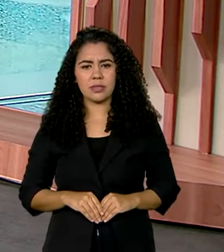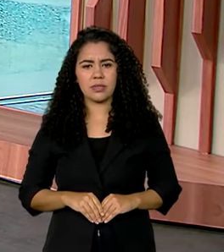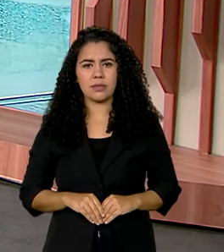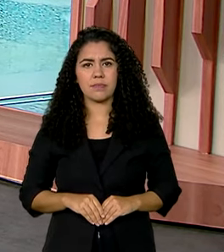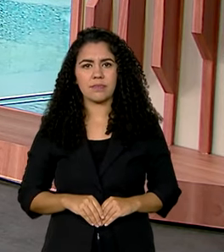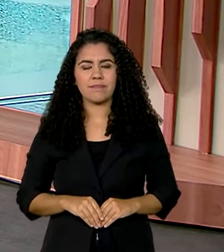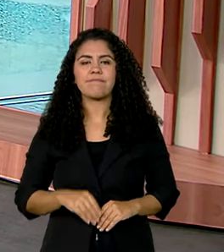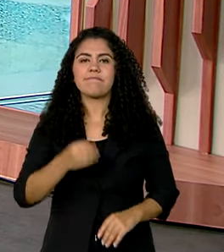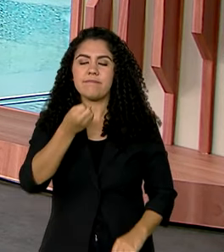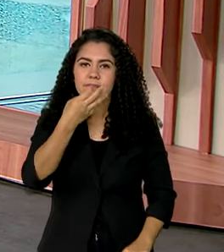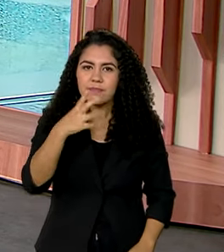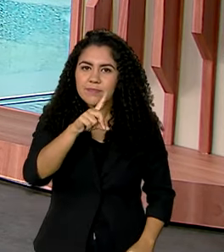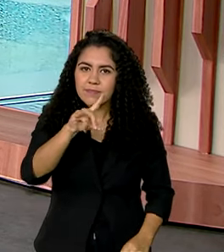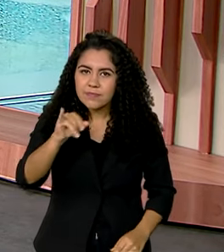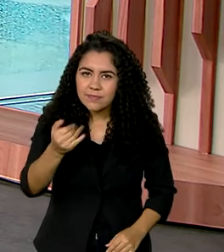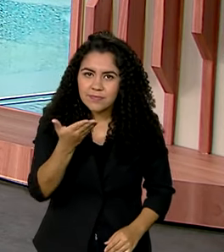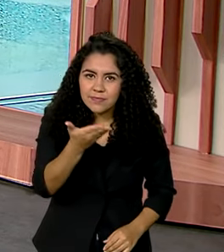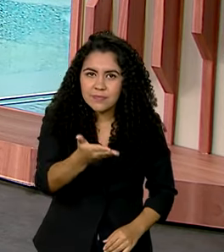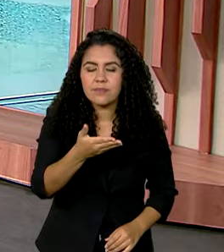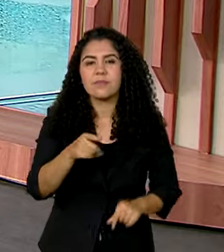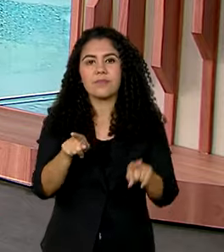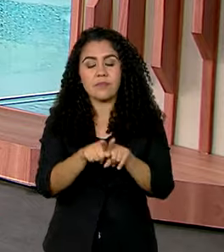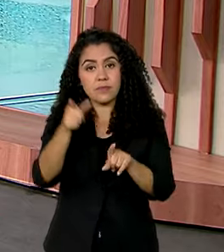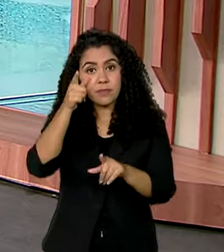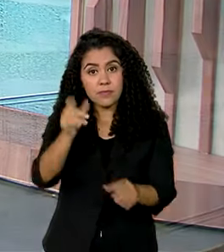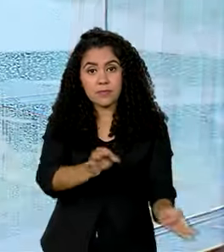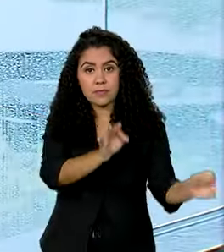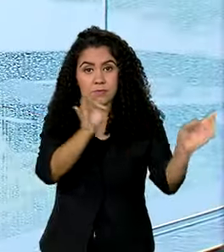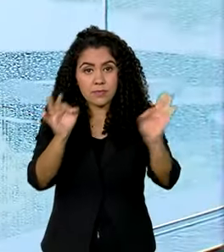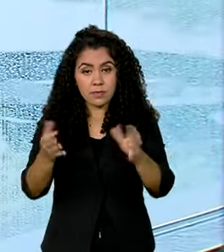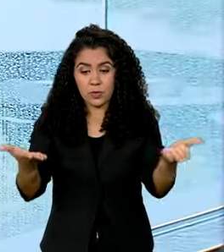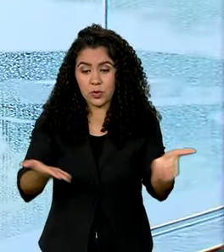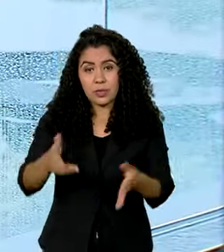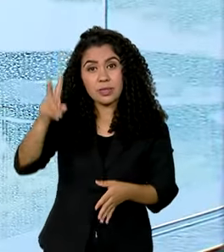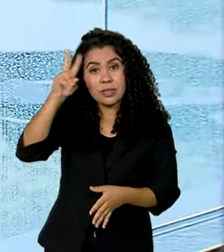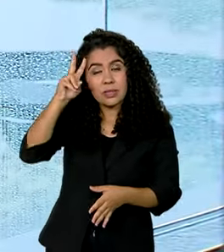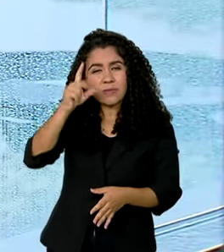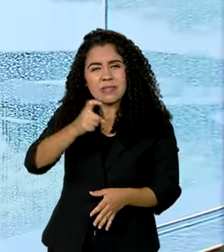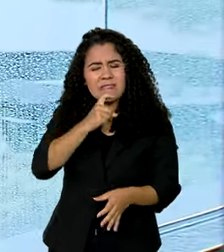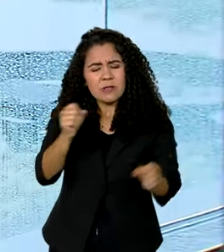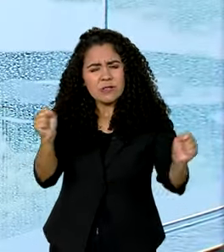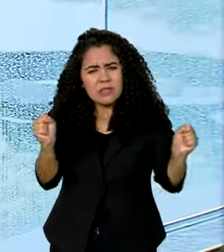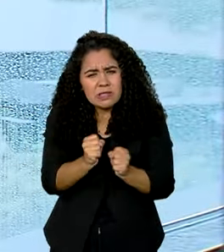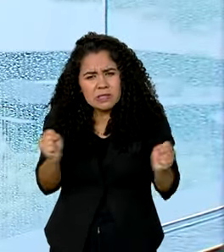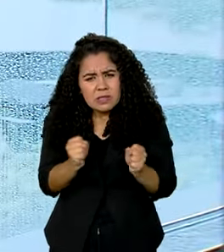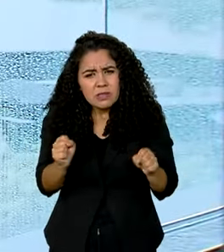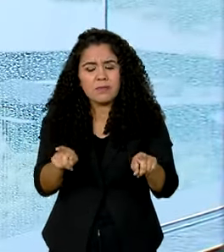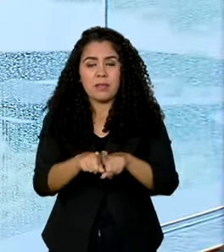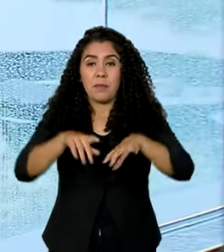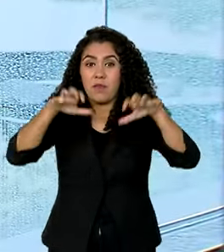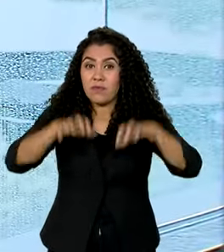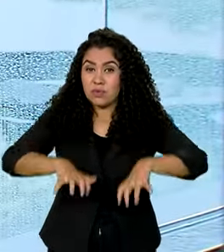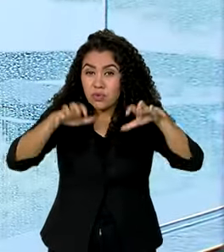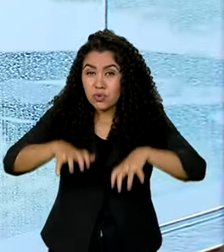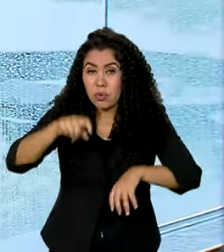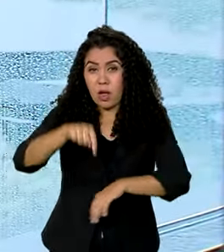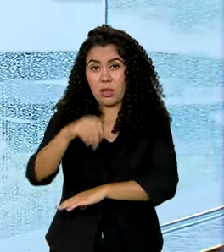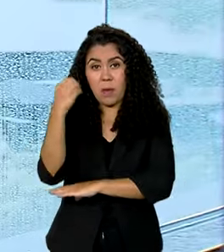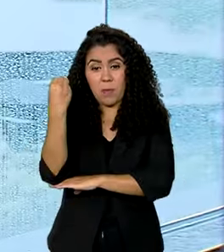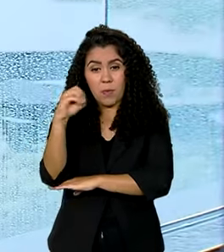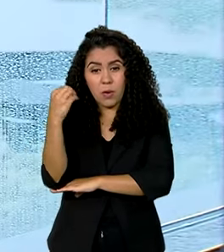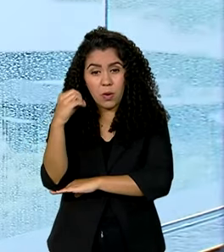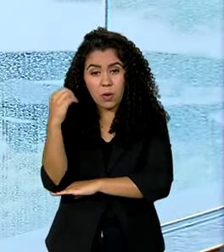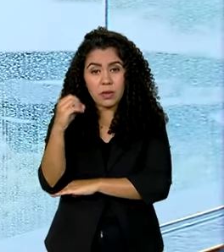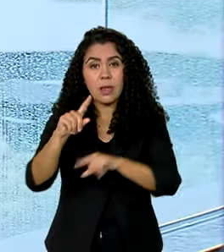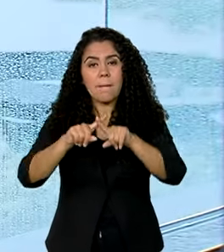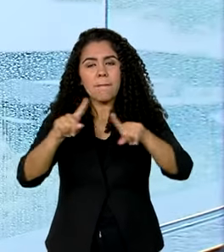Bom dia, Vanessa. Bom dia a você que nos assiste. Segunda-feira com frio e chuva aqui em Porto Alegre. Mas essa chuva vai